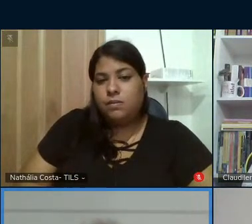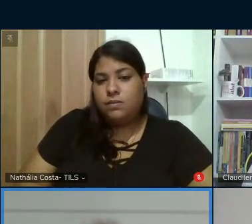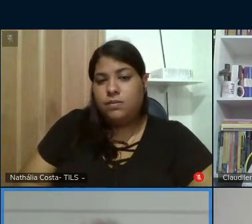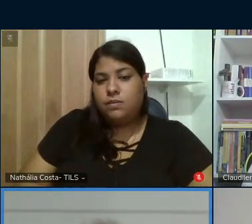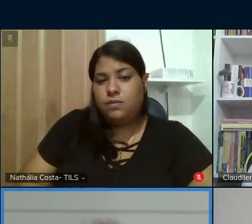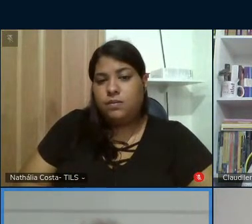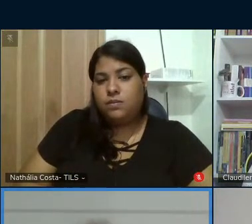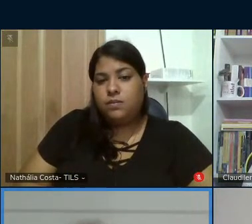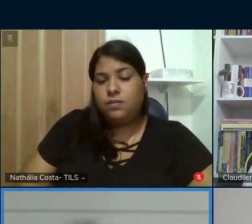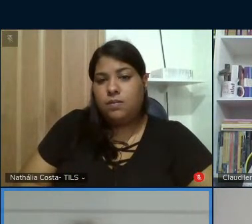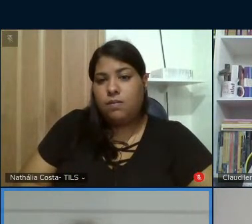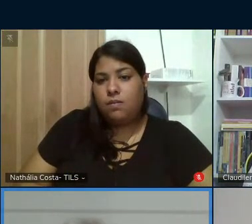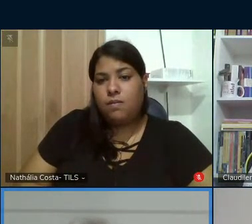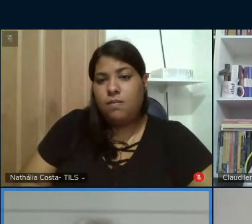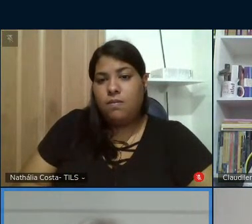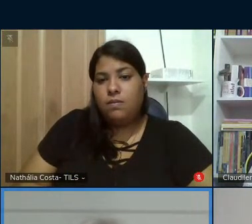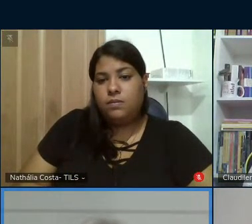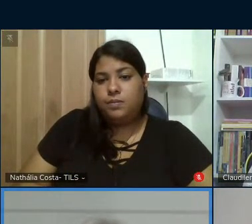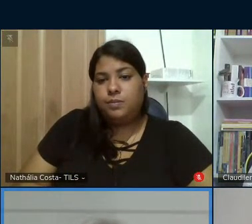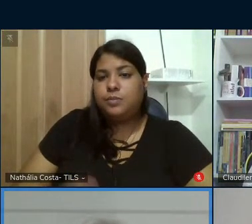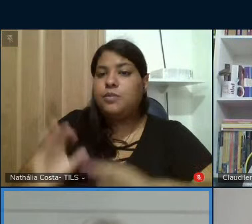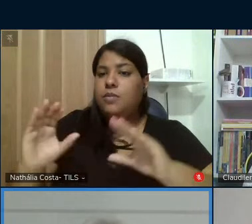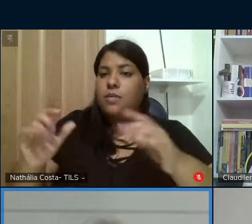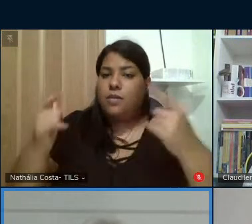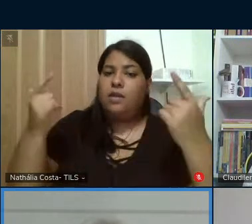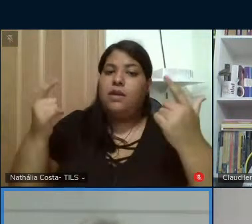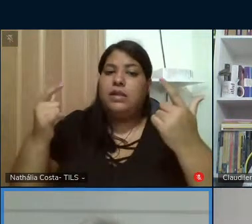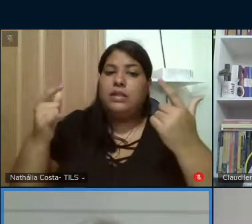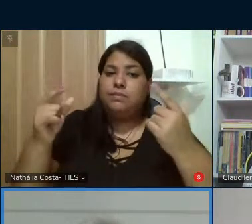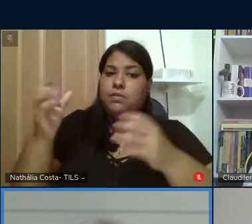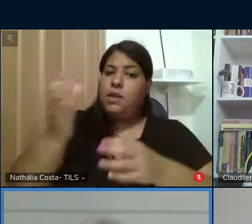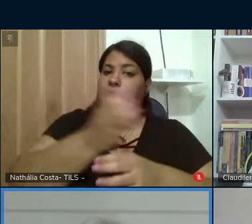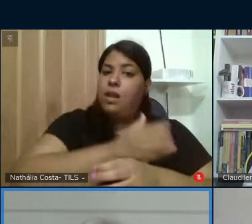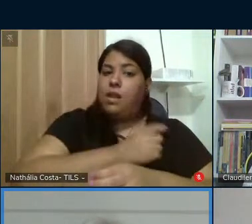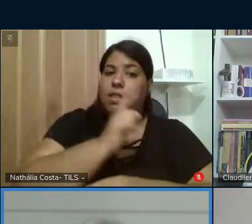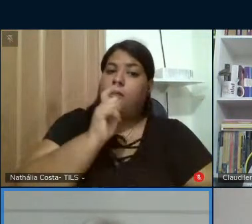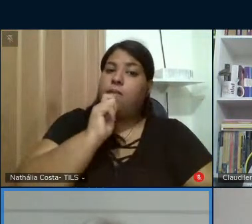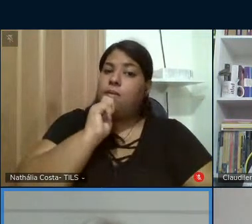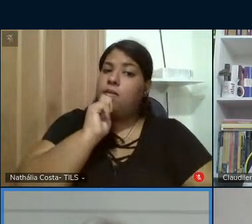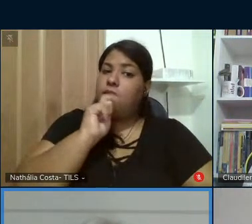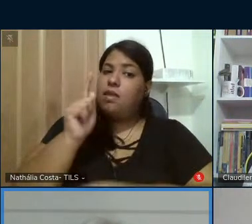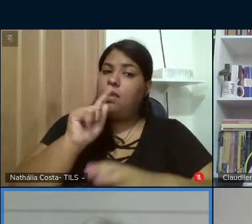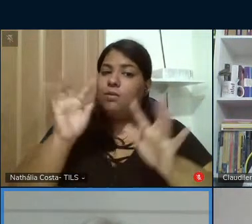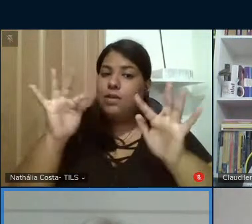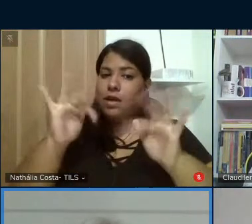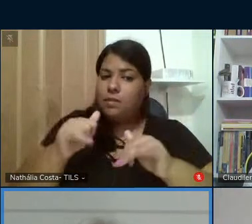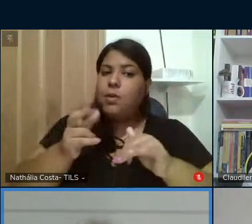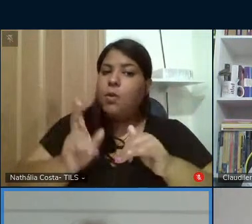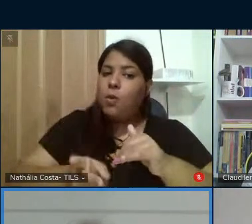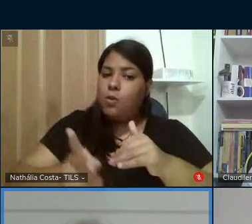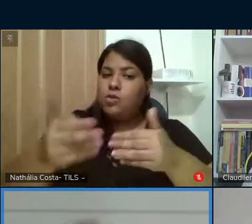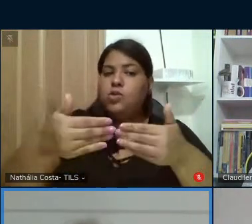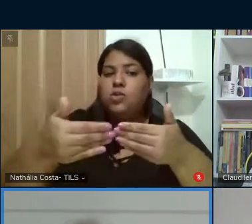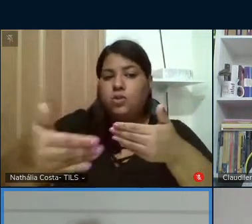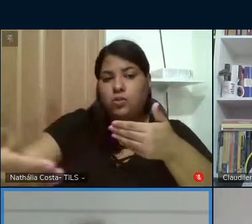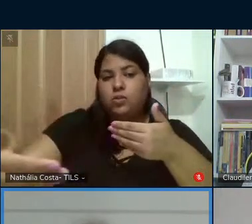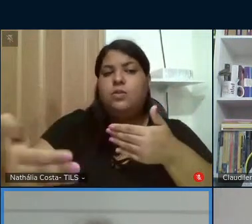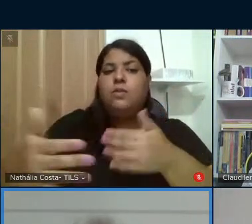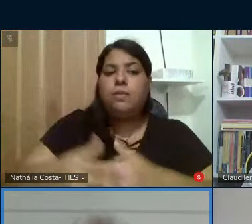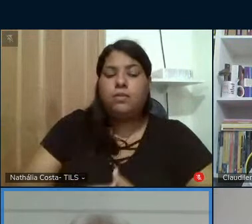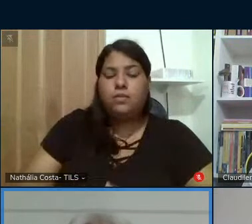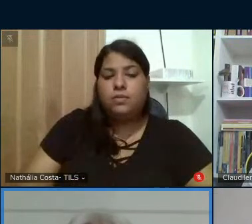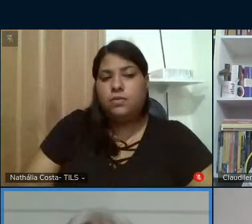a jornada evidentemente que não se conclui aqui ela prossegue mas